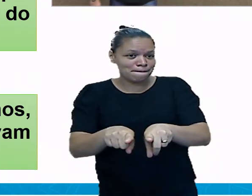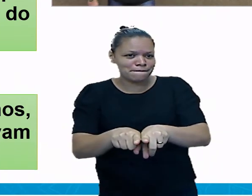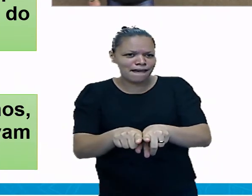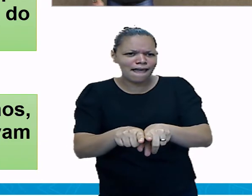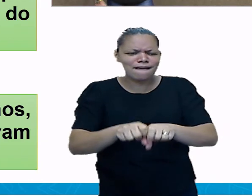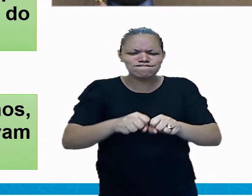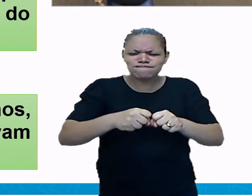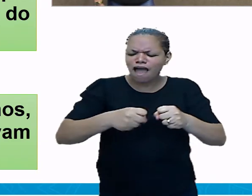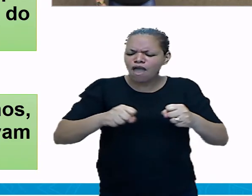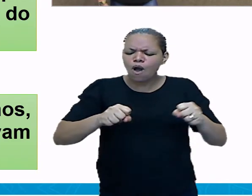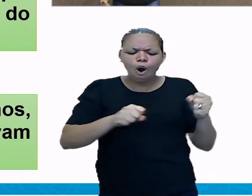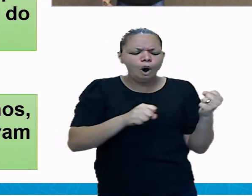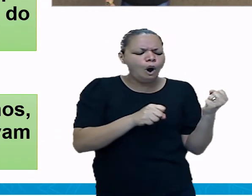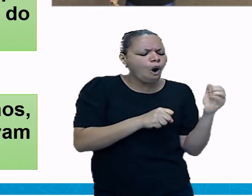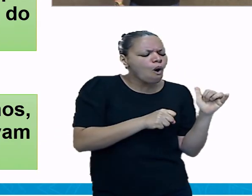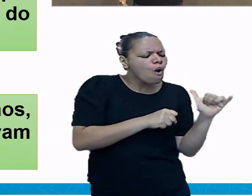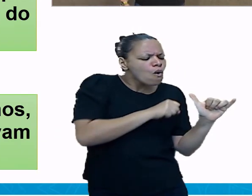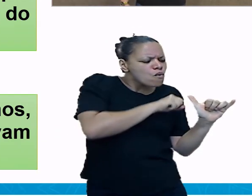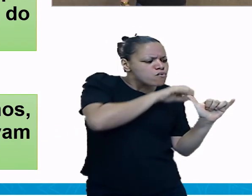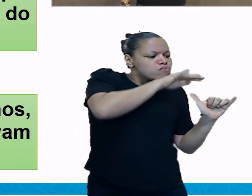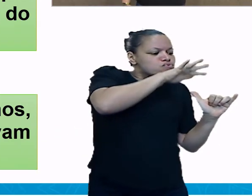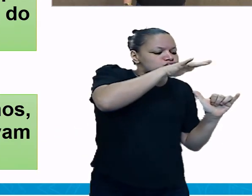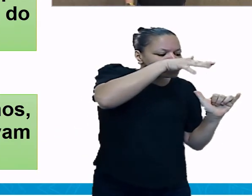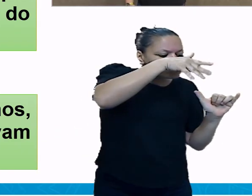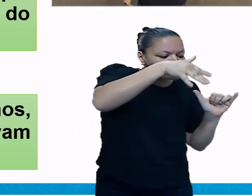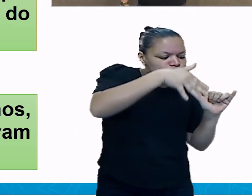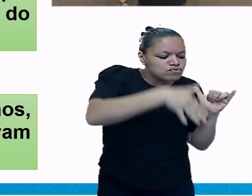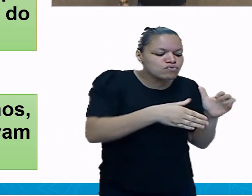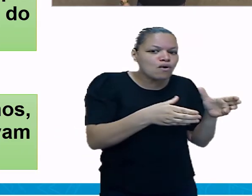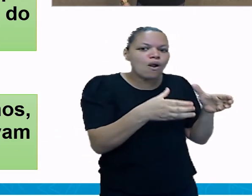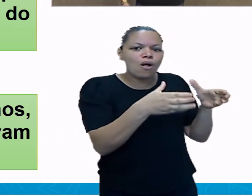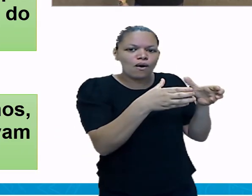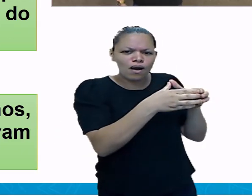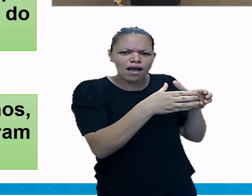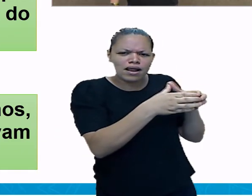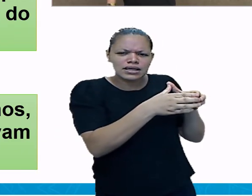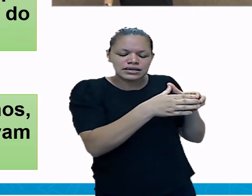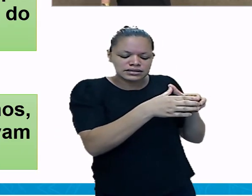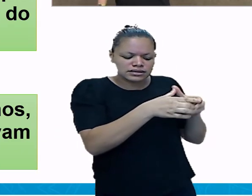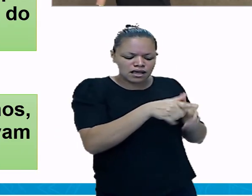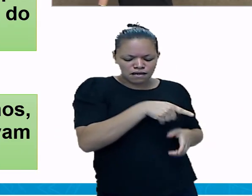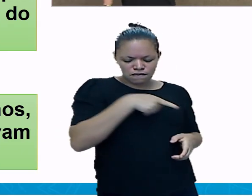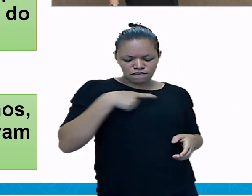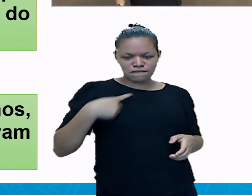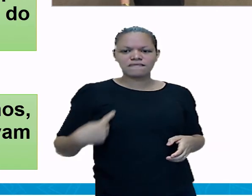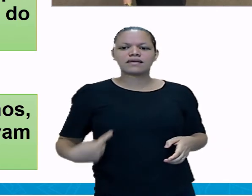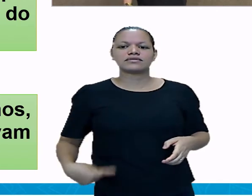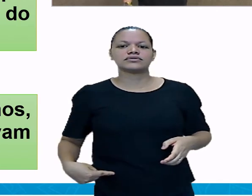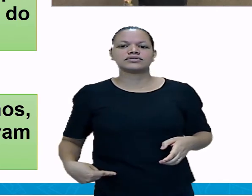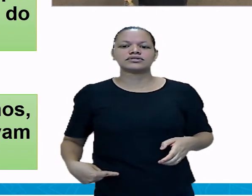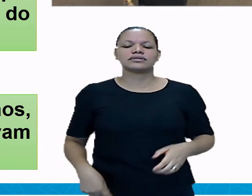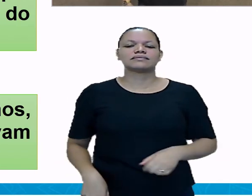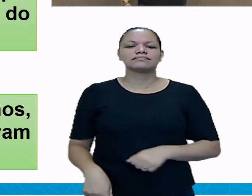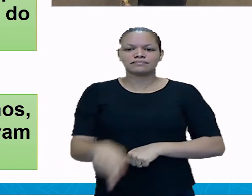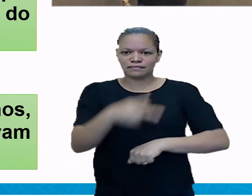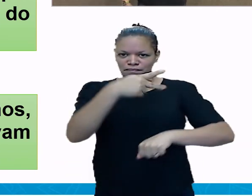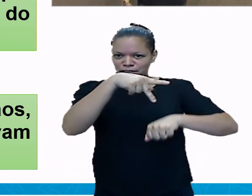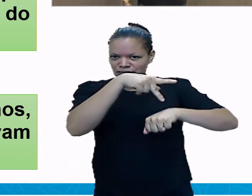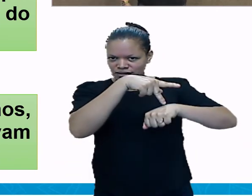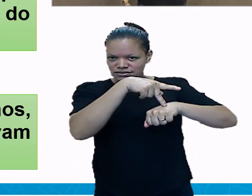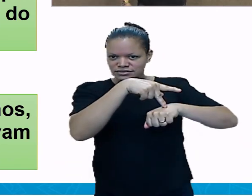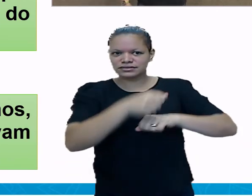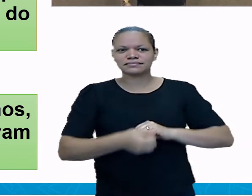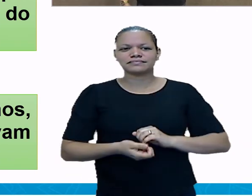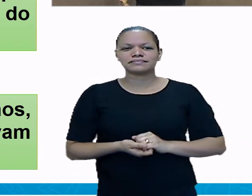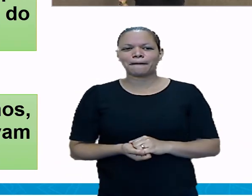China. A maior do mundo. No ano de 200 a.C., portanto, há